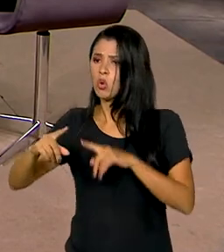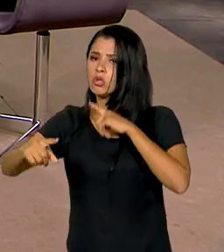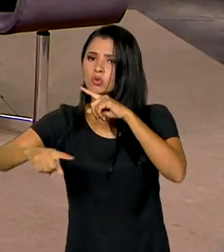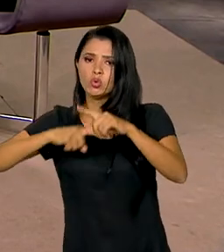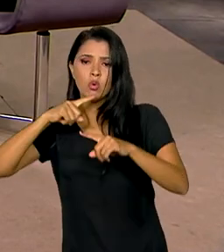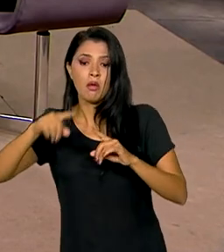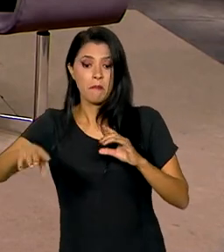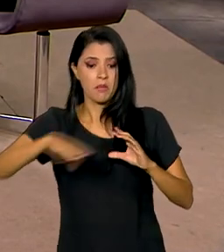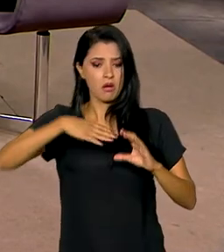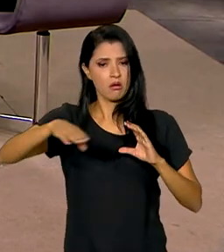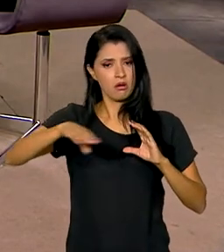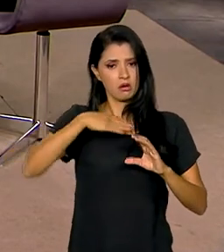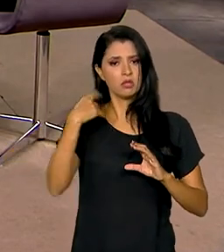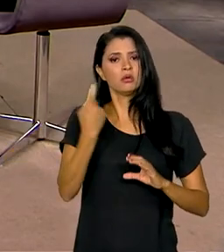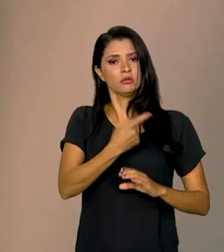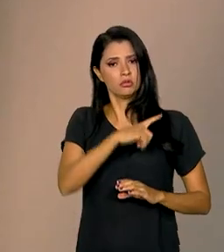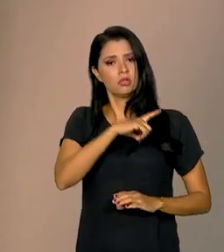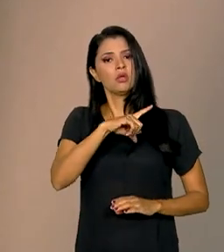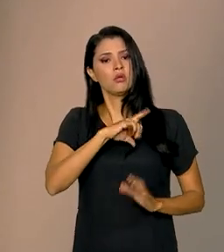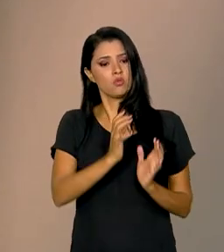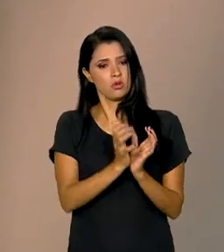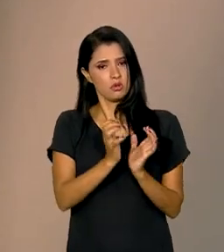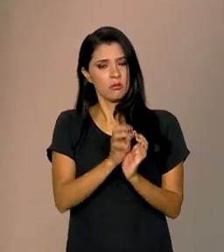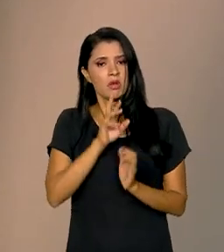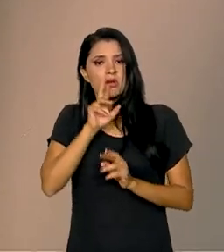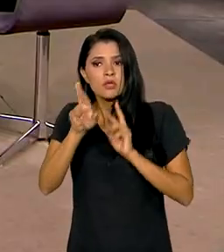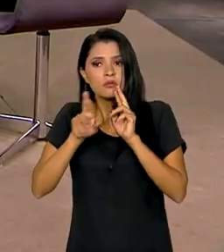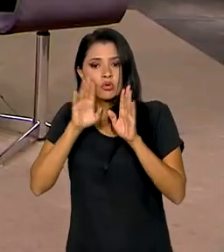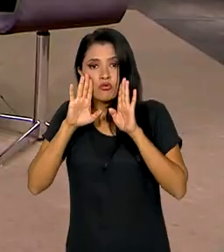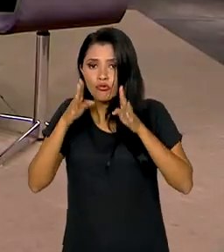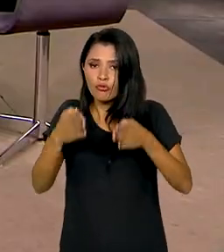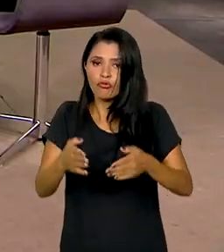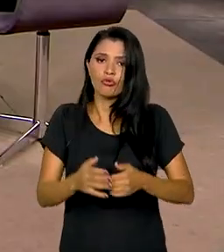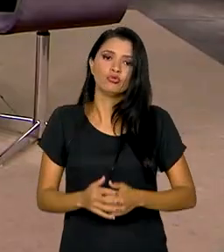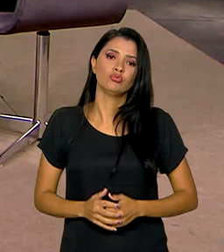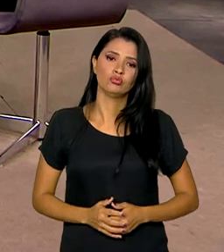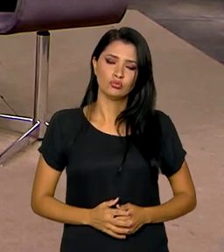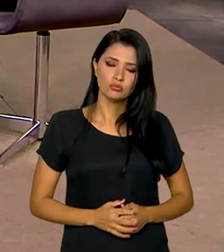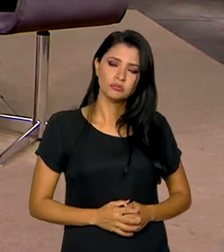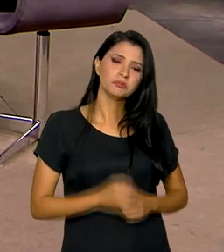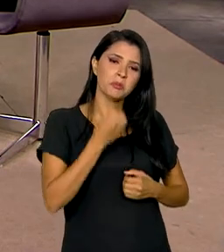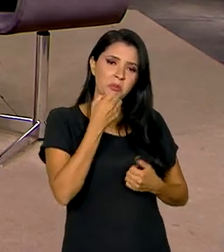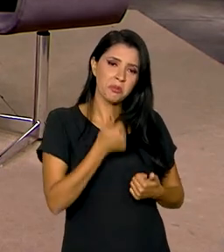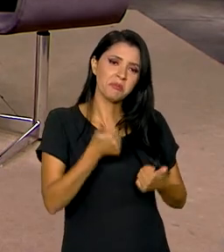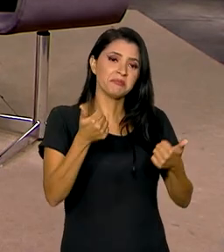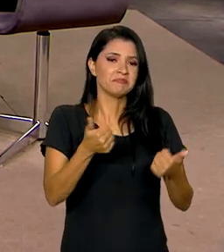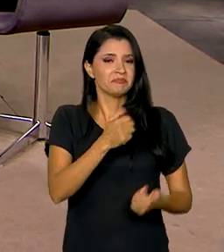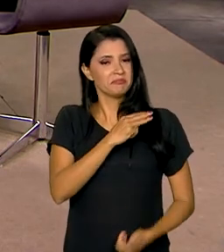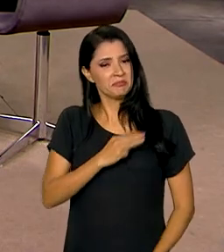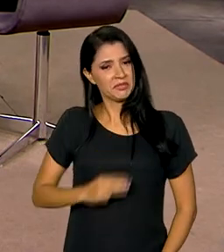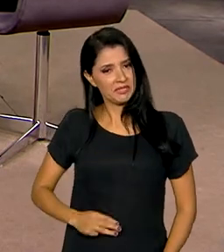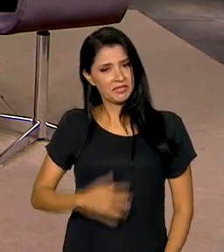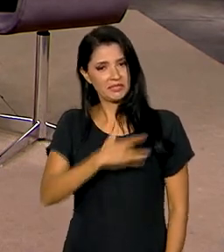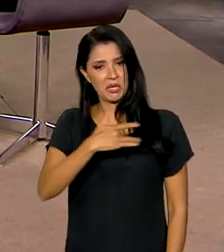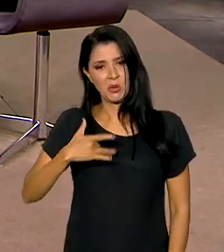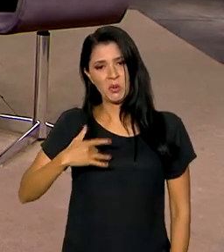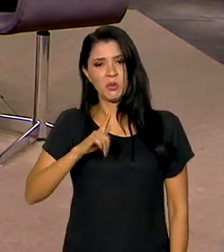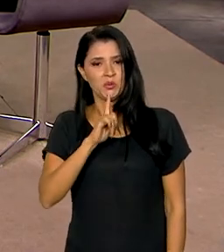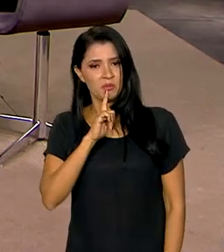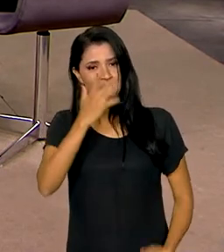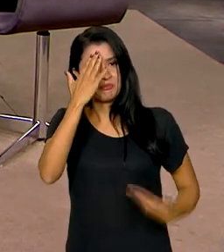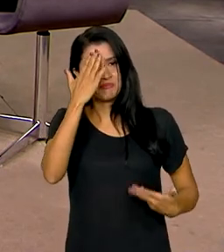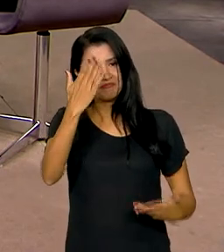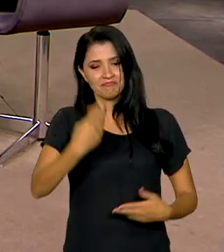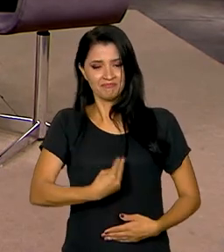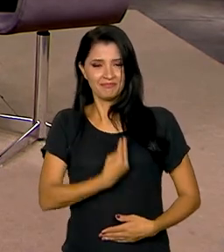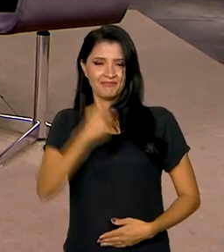teremos uma equipe dedicada a essas respostas. Tá, muito bem. Ministra da Saúde, Nízia Trindade, muito obrigado pela sua